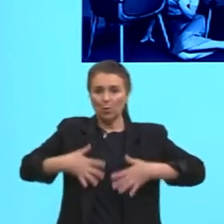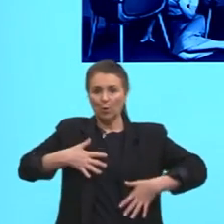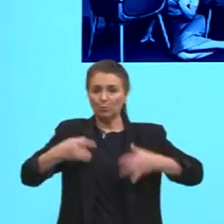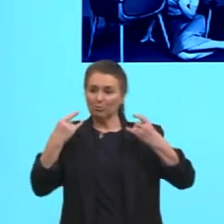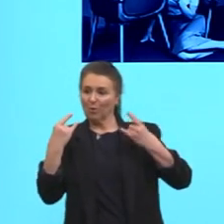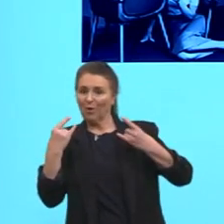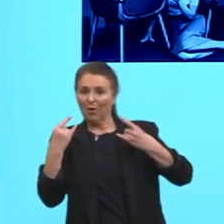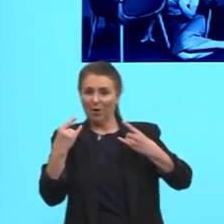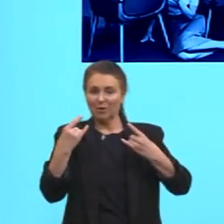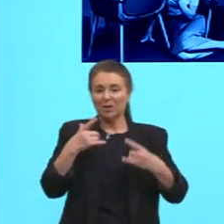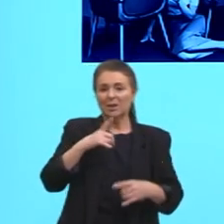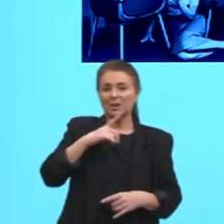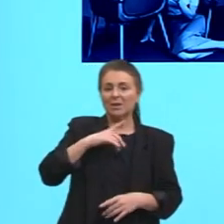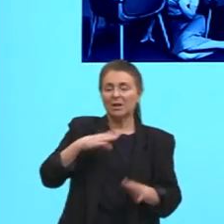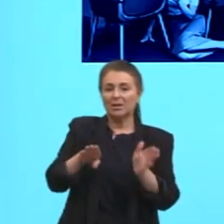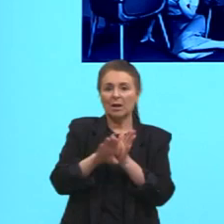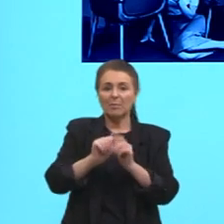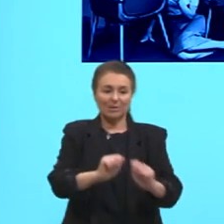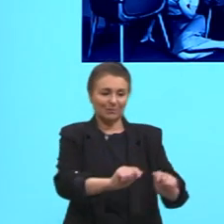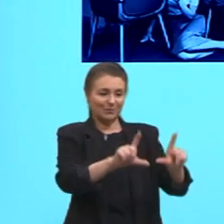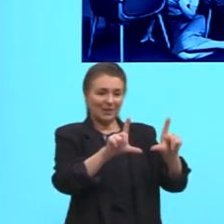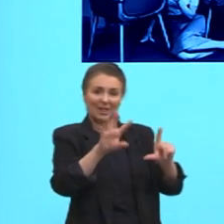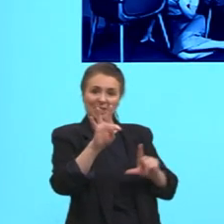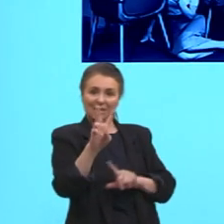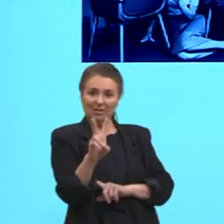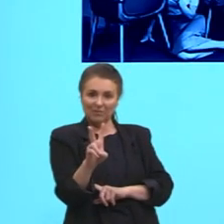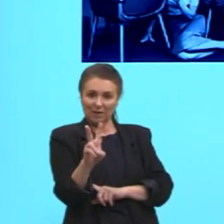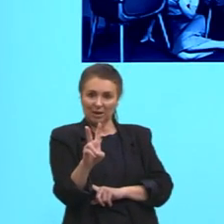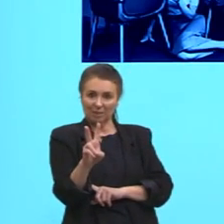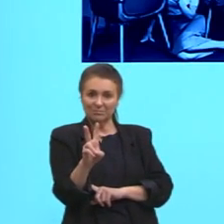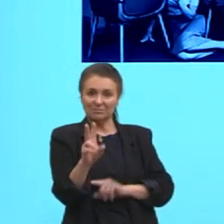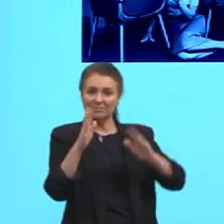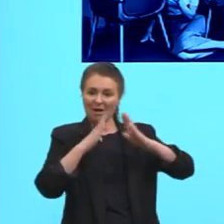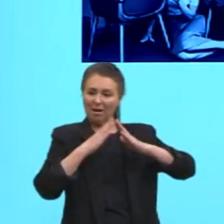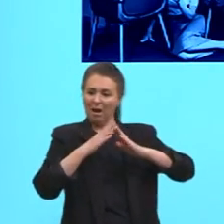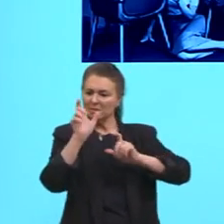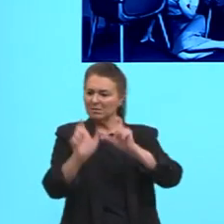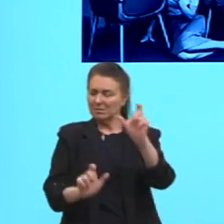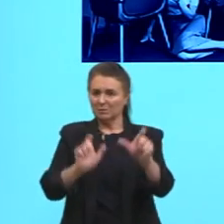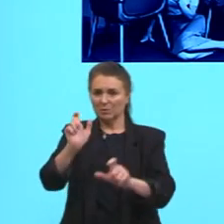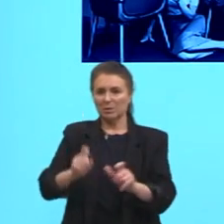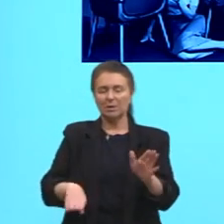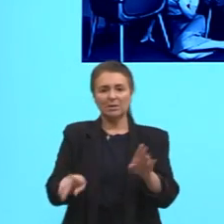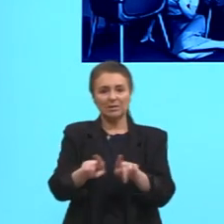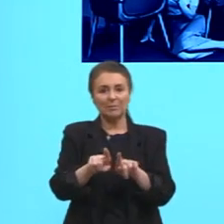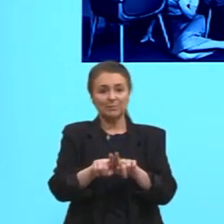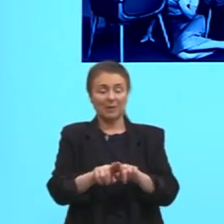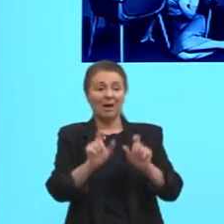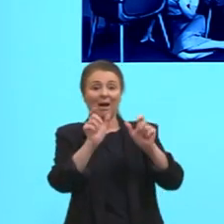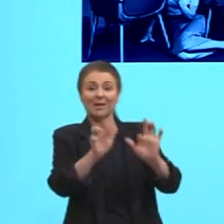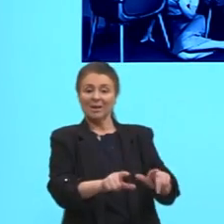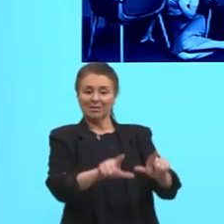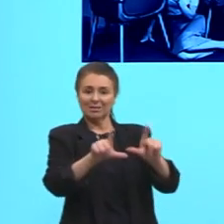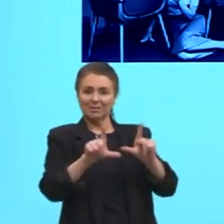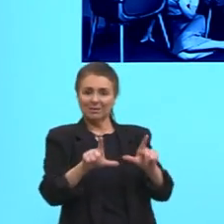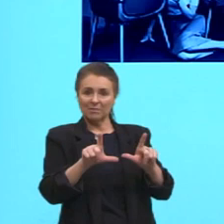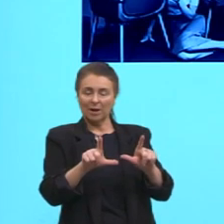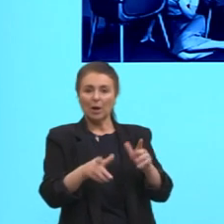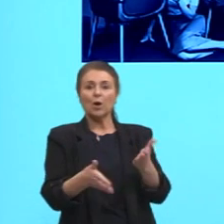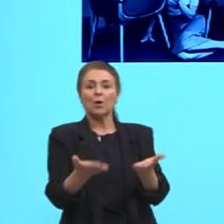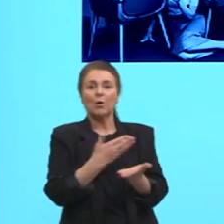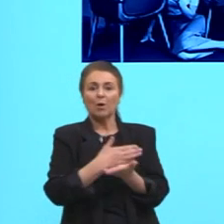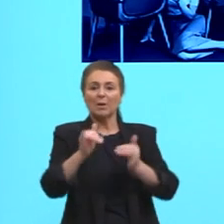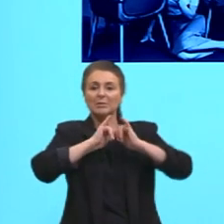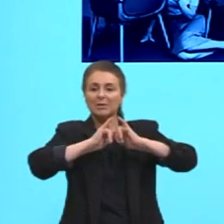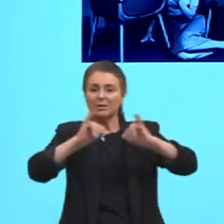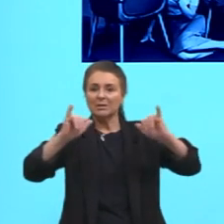Nós temos a chegada do televisor dentro das casas. E a chegada do televisor é a chegada da publicidade, a